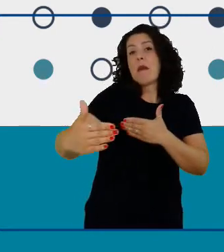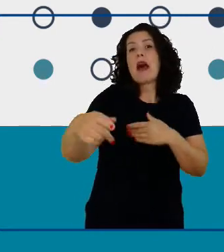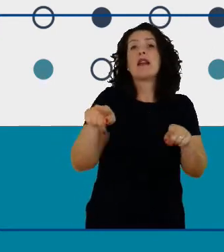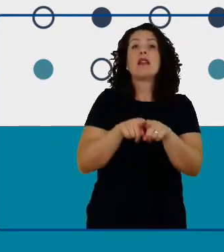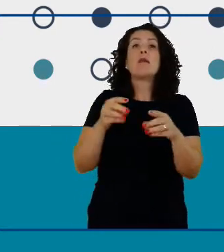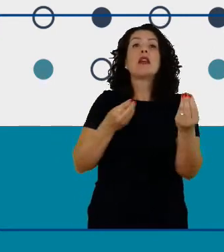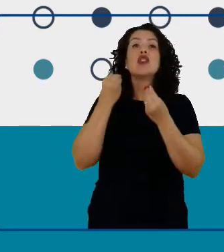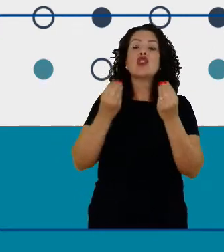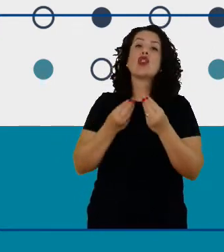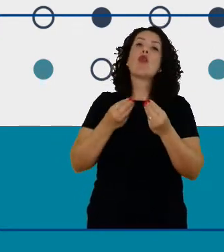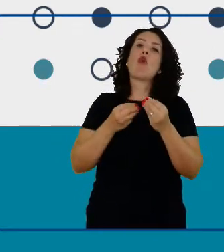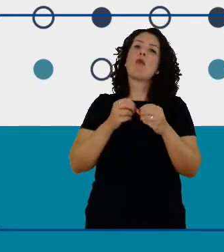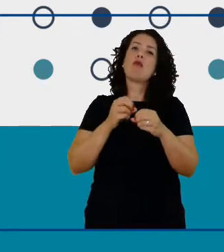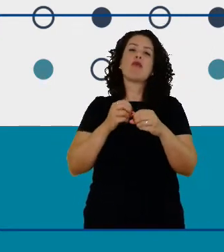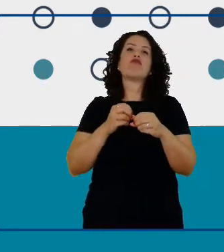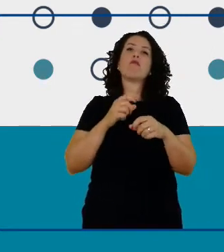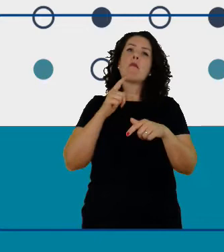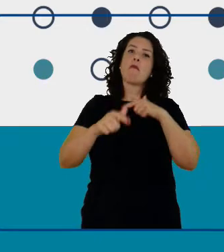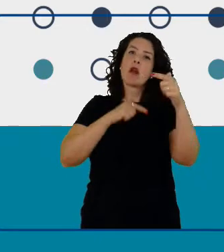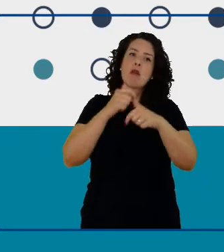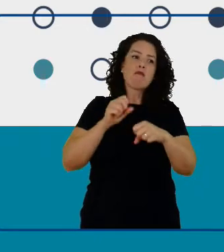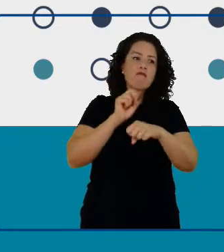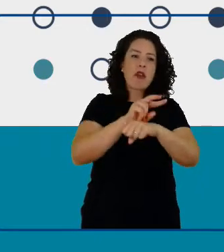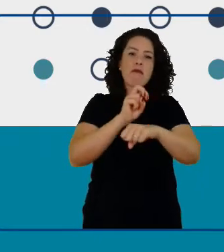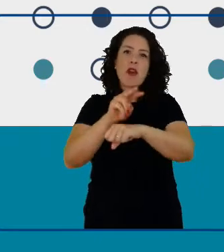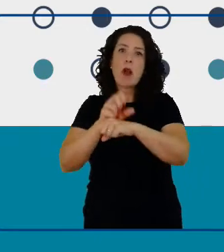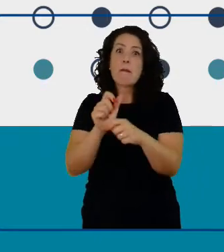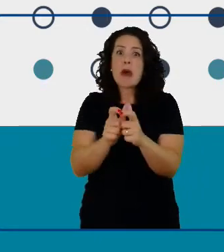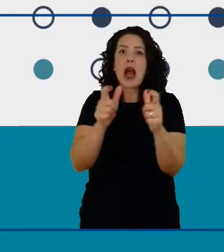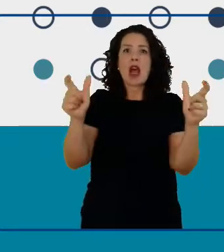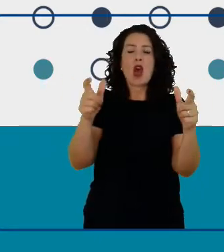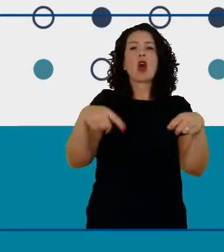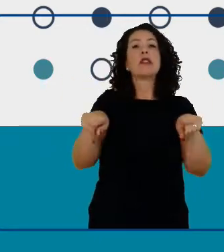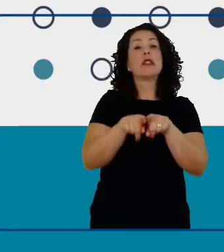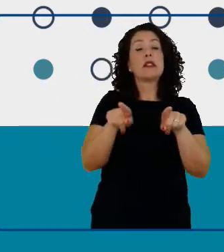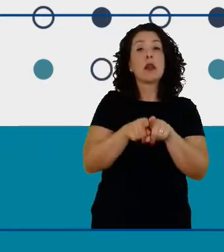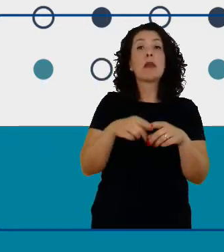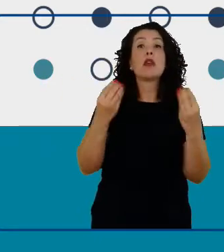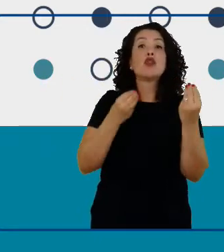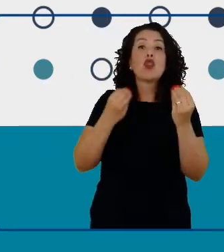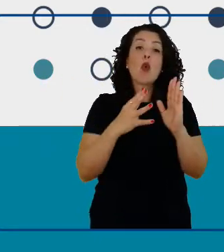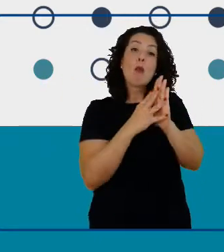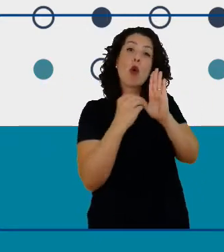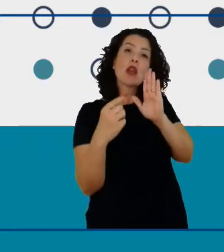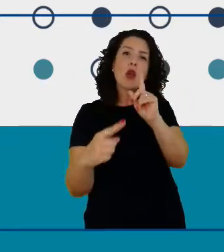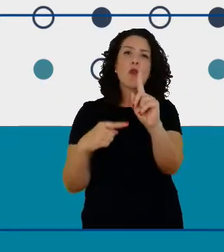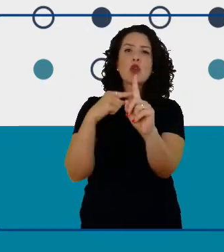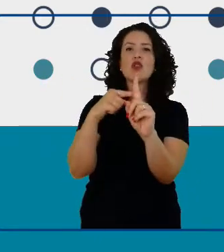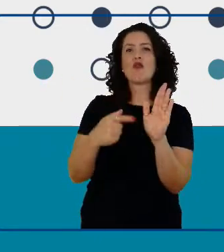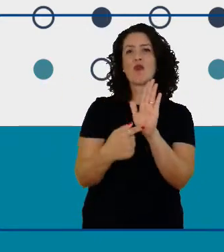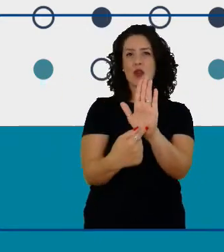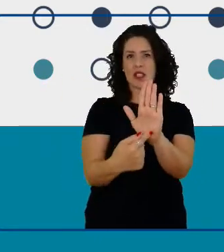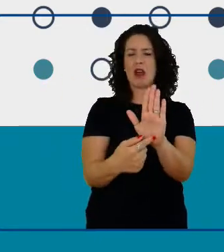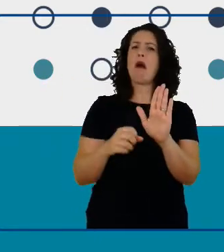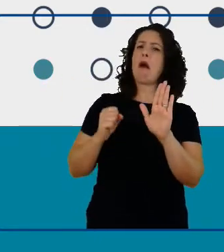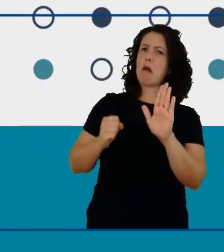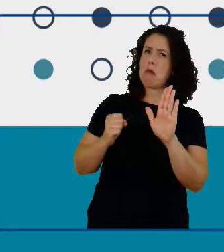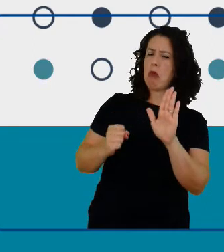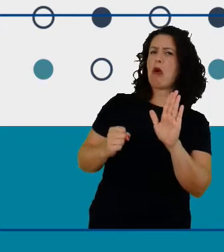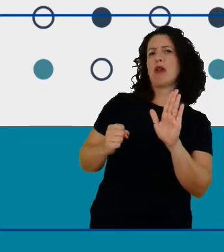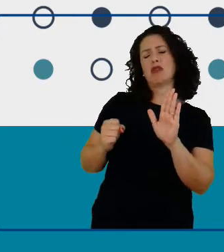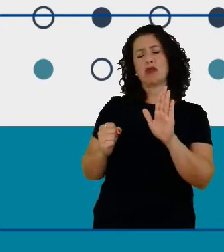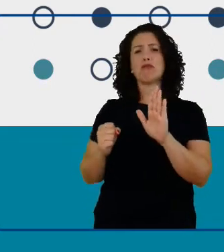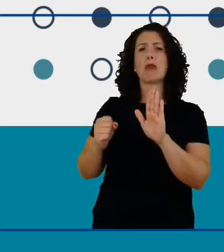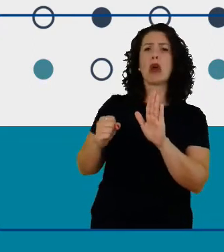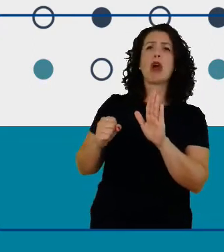empregabilidade e também apresentar modelos positivos podem ser os próprios líderes do